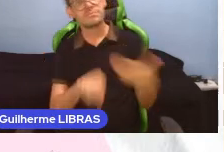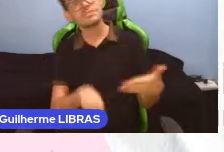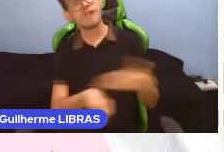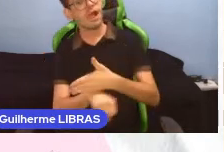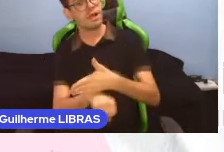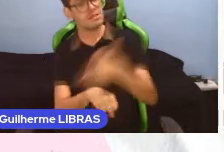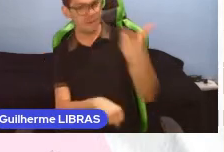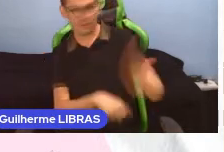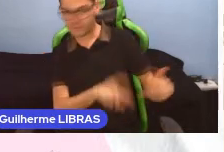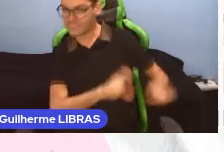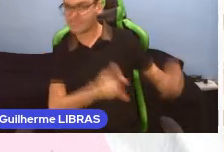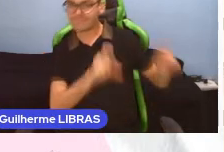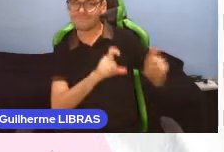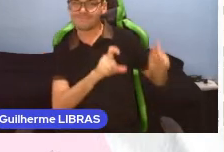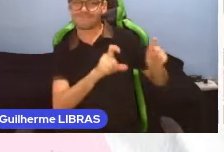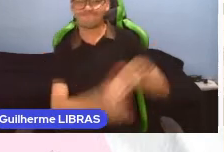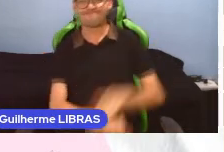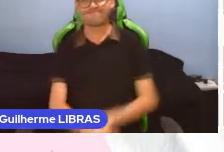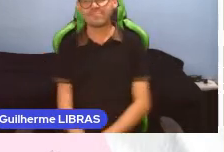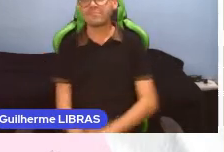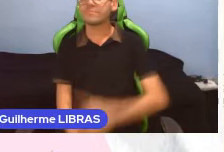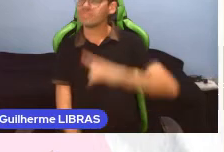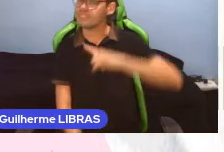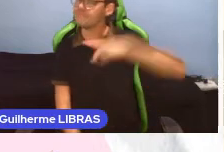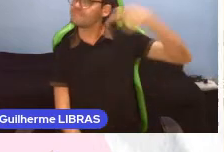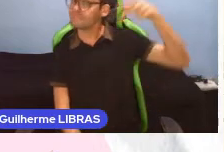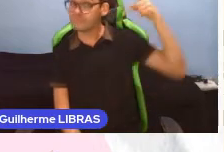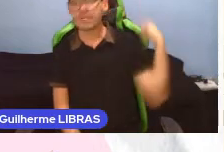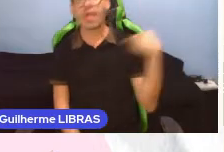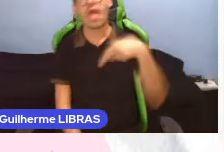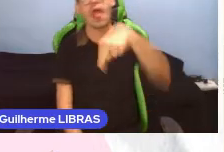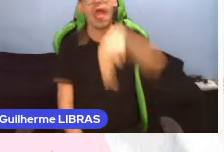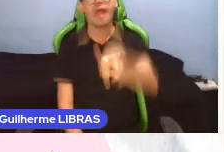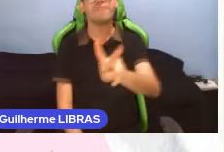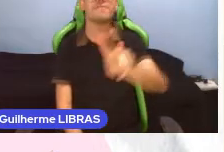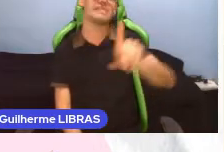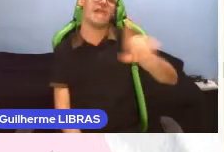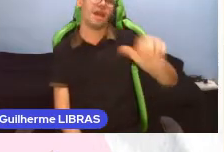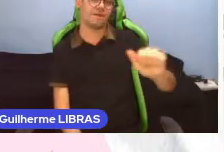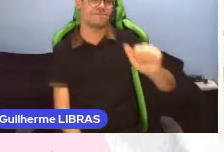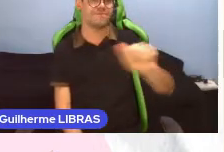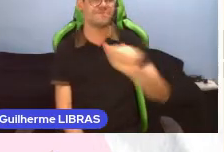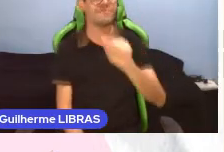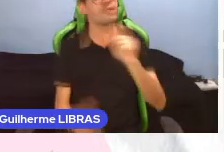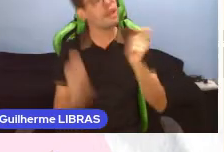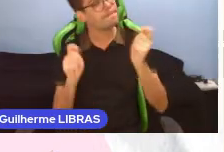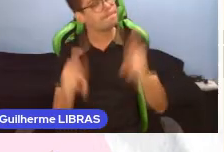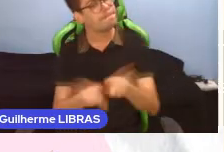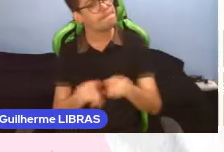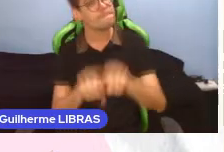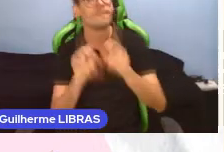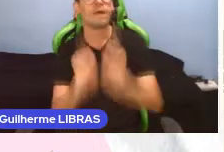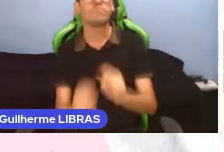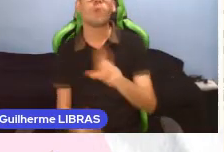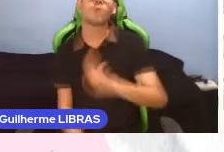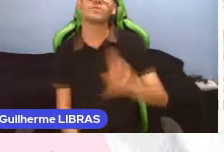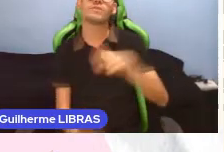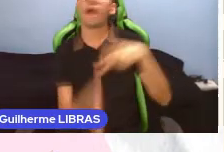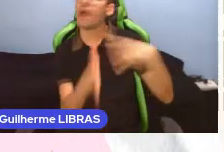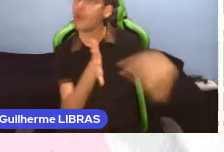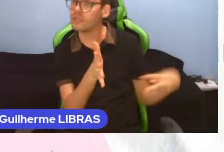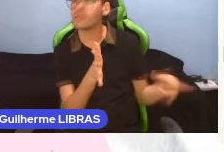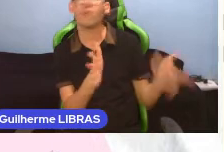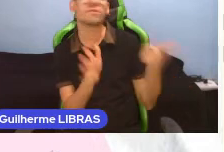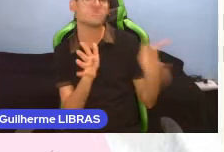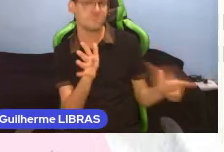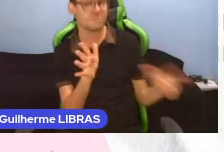máquinas, até mais antigas, chamadas NPDA. Pode haver também diferentes leitores para diferentes